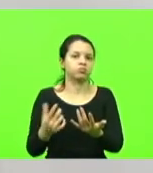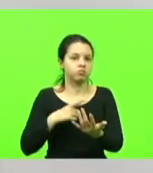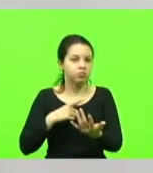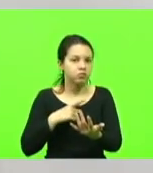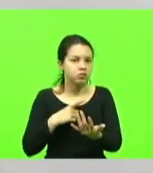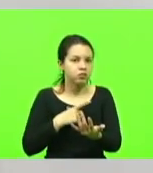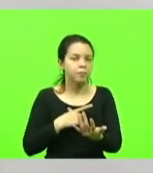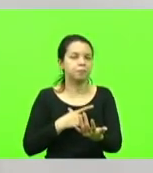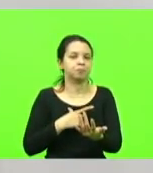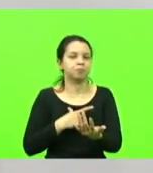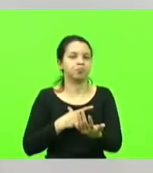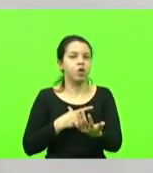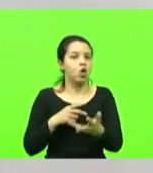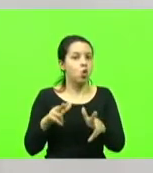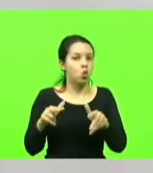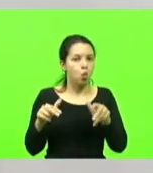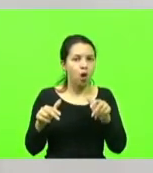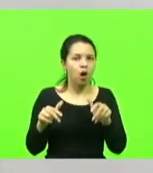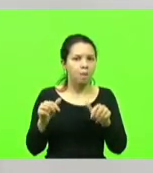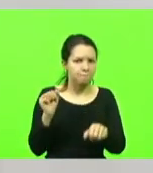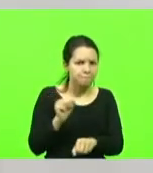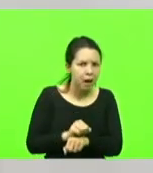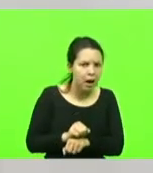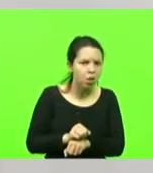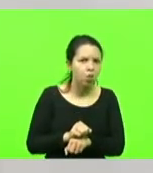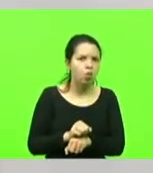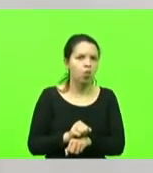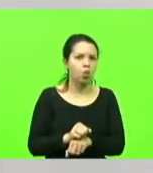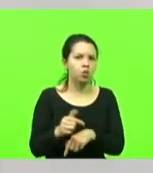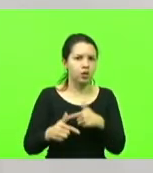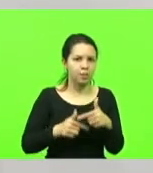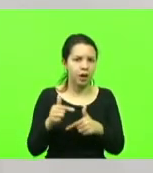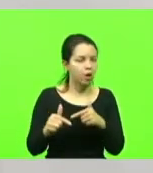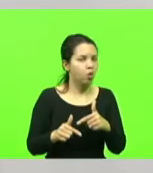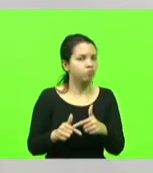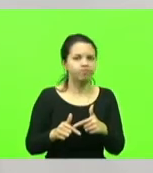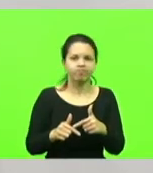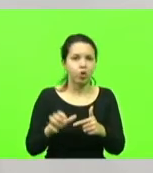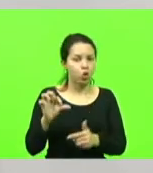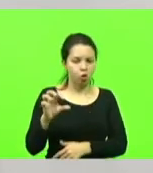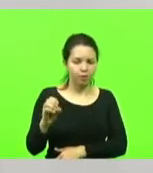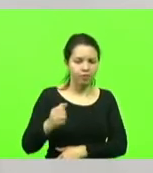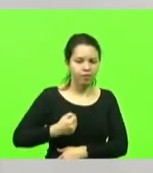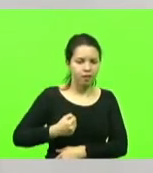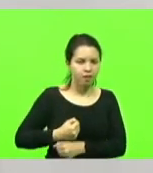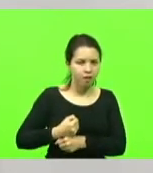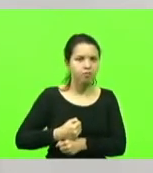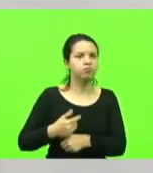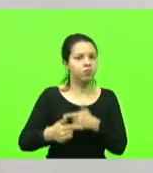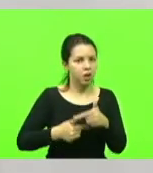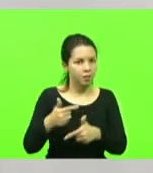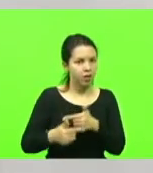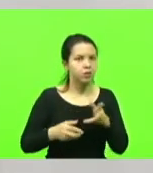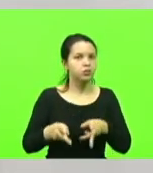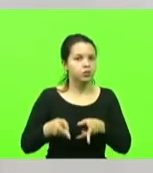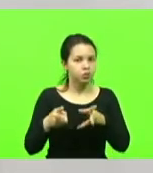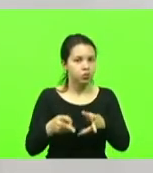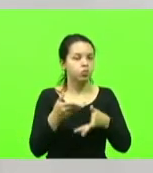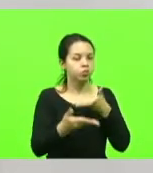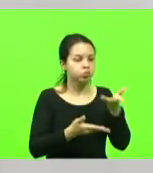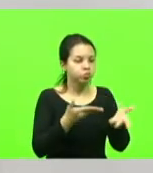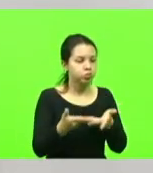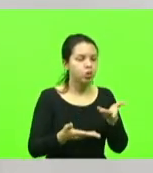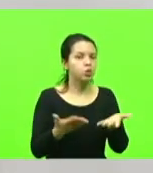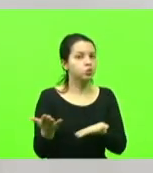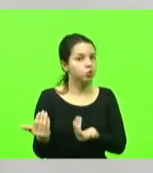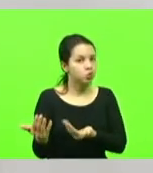nunca deixou de trabalhar já mesmo com 90 anos, e sempre servia a muitos jovens carentes e